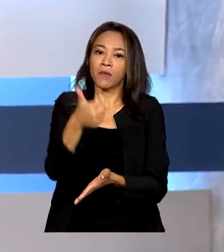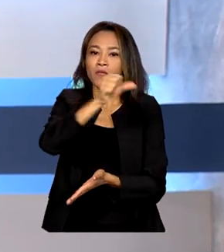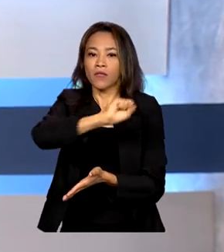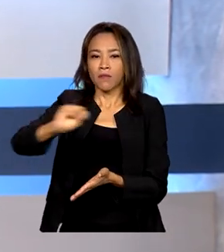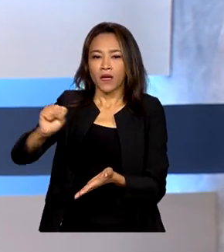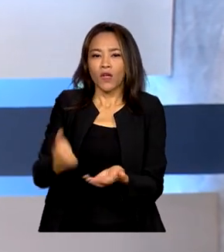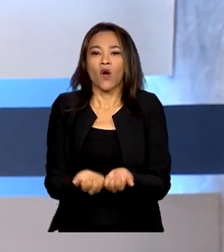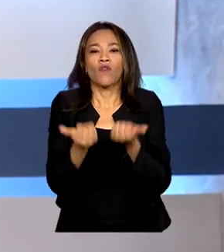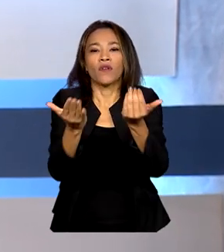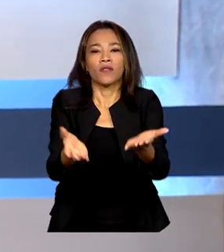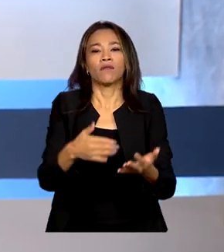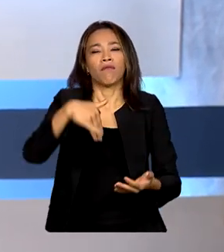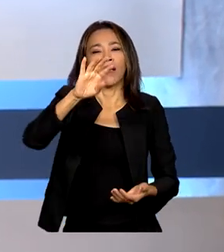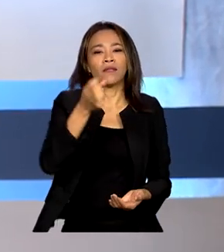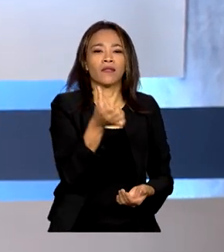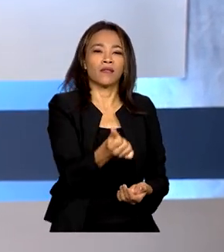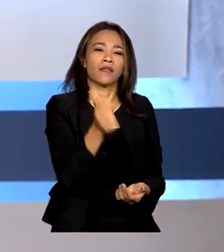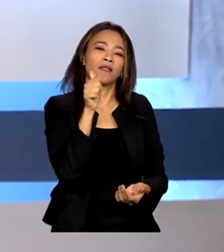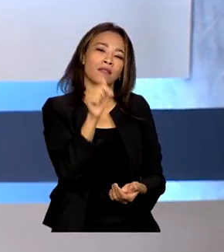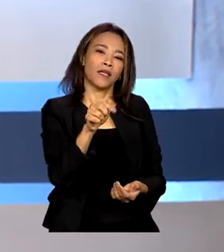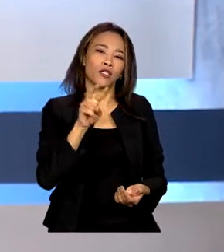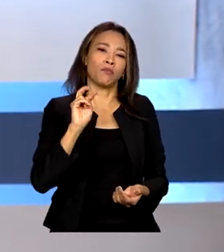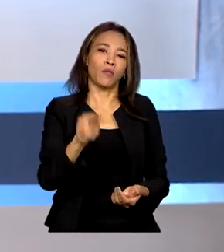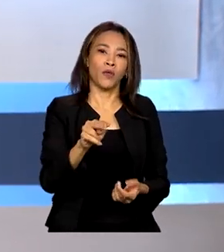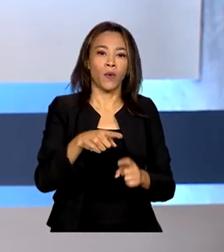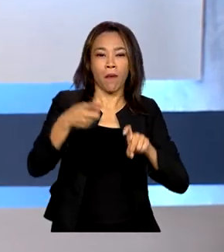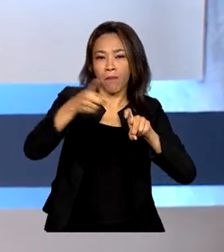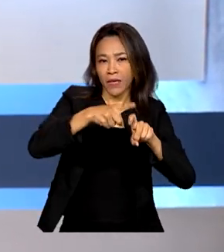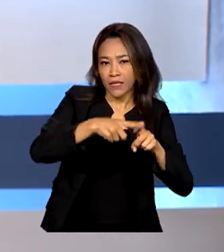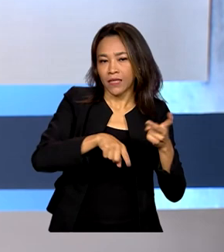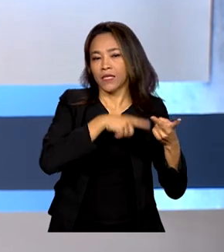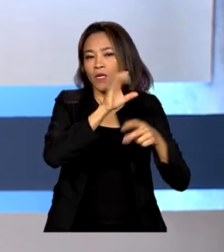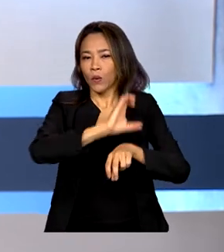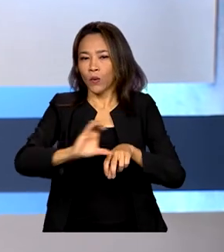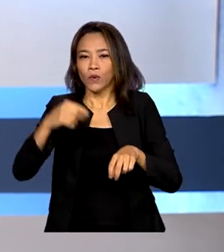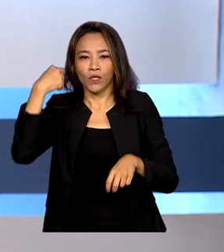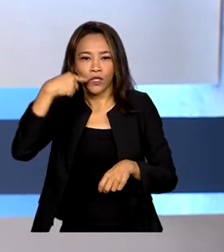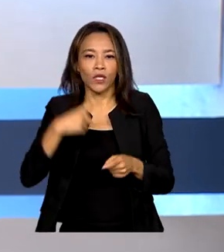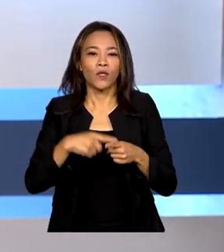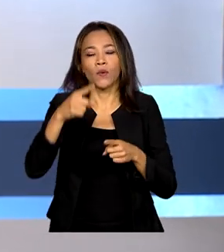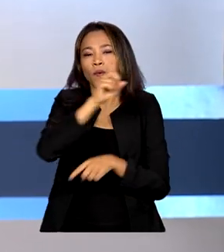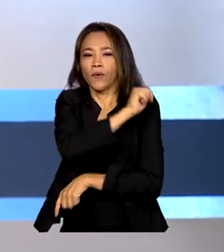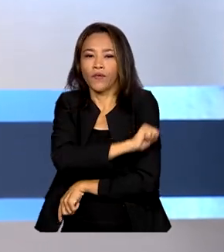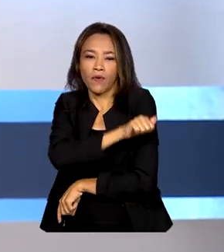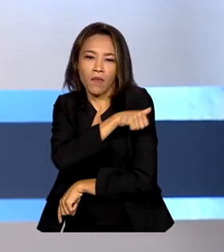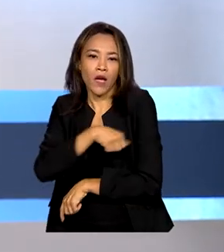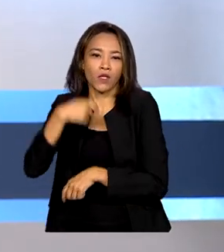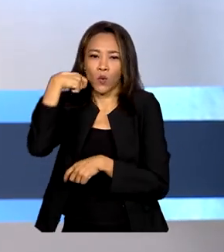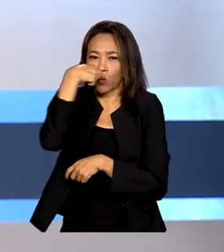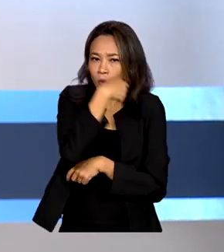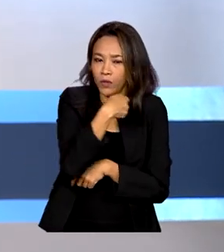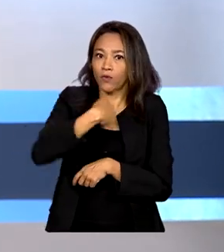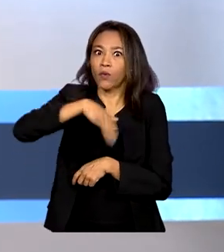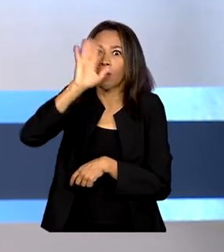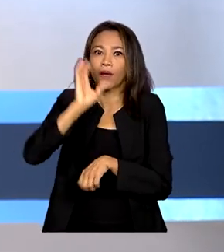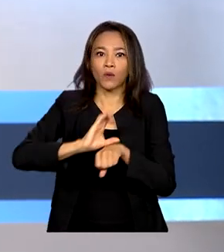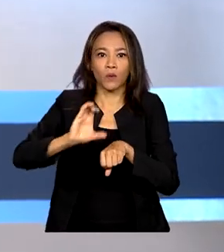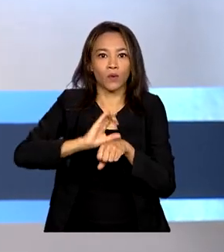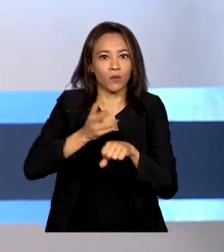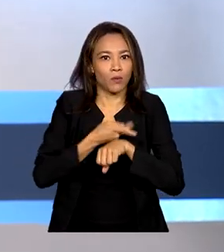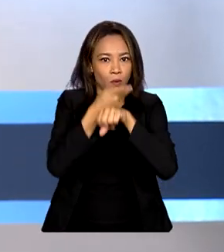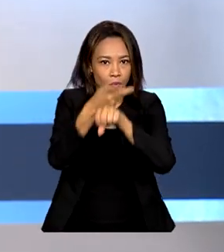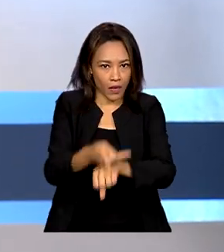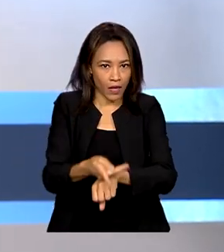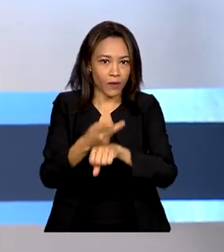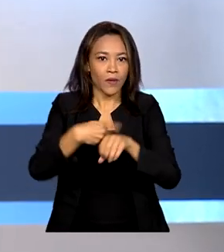67 mil vagas. Medicina, Direito, Enfermagem e Odontologia foram os cursos mais procurados. As